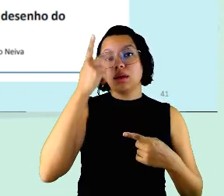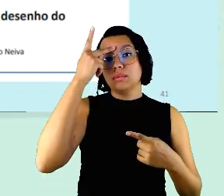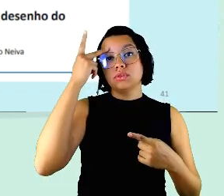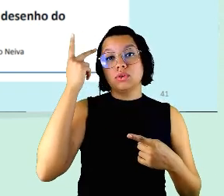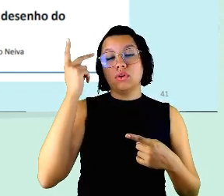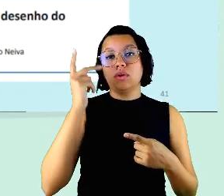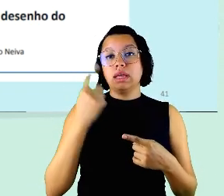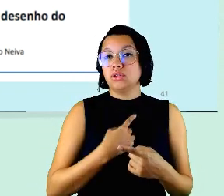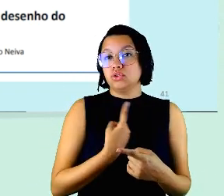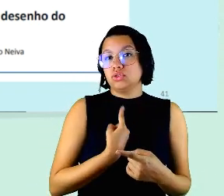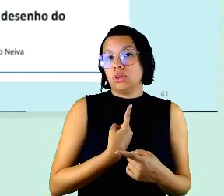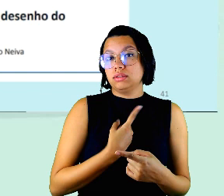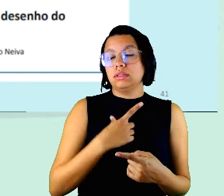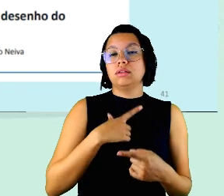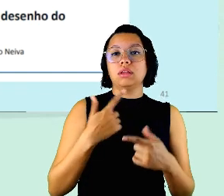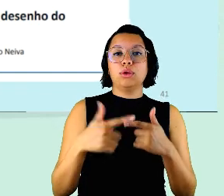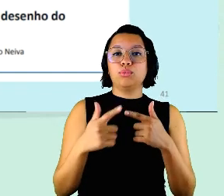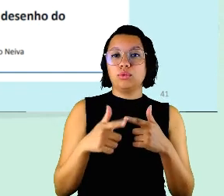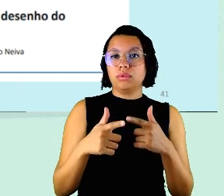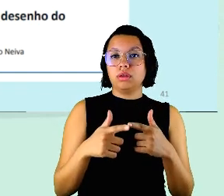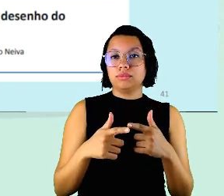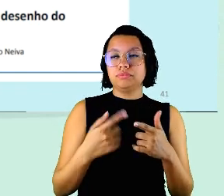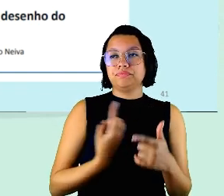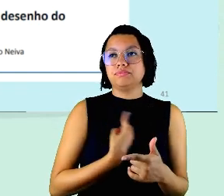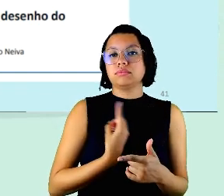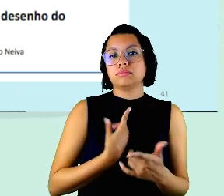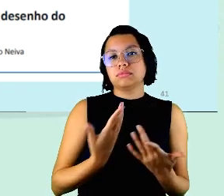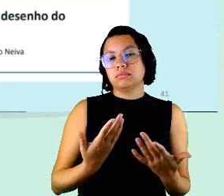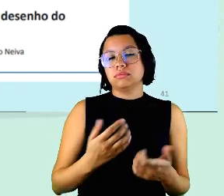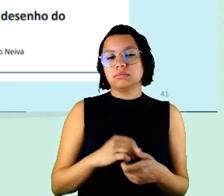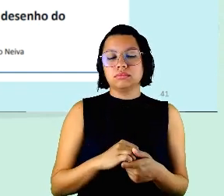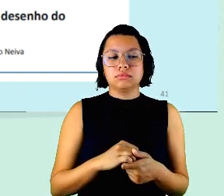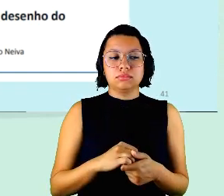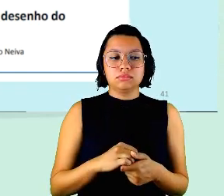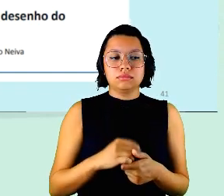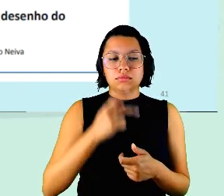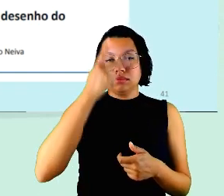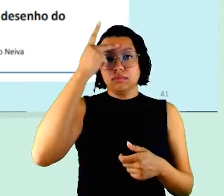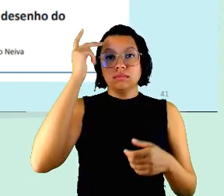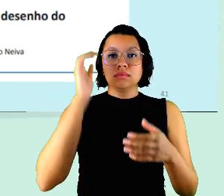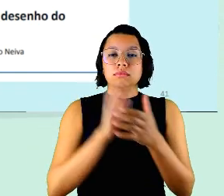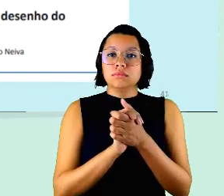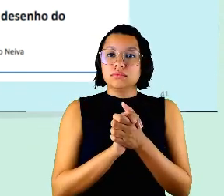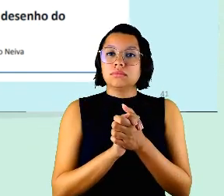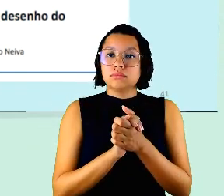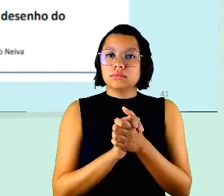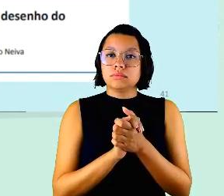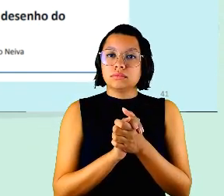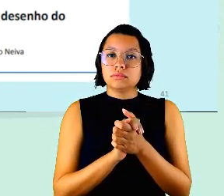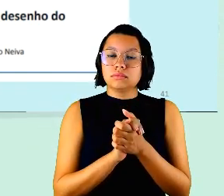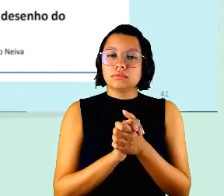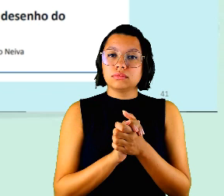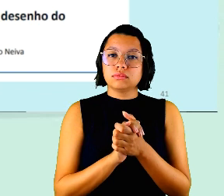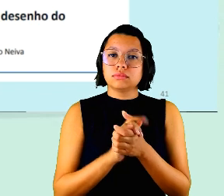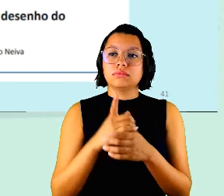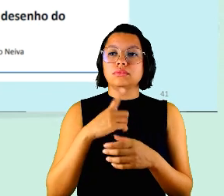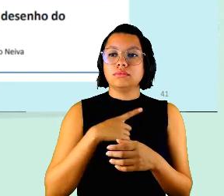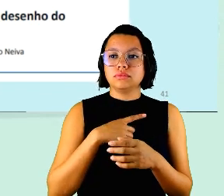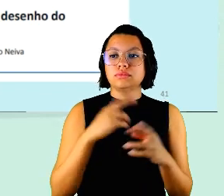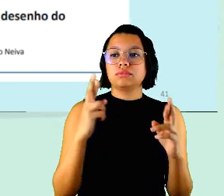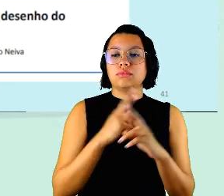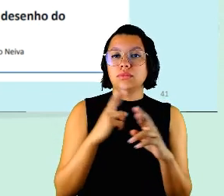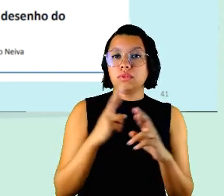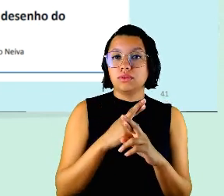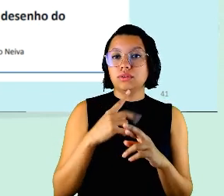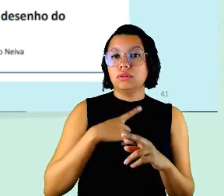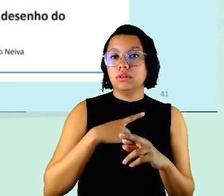senhora bem falou tem o problema pode ter o problema da solidão quem é casado tem a questão de passar a ter